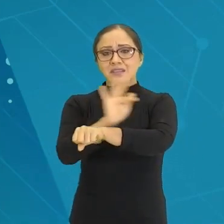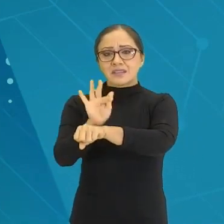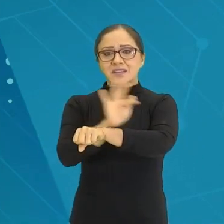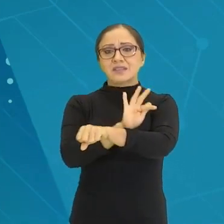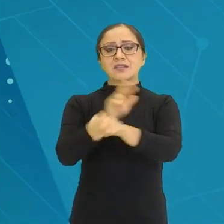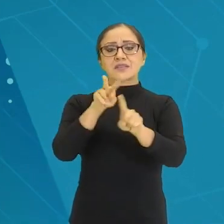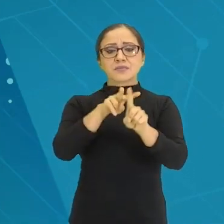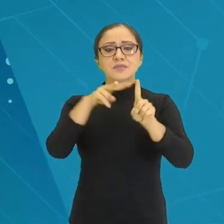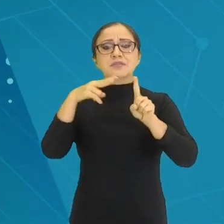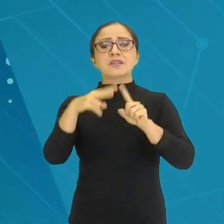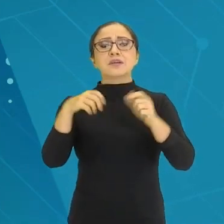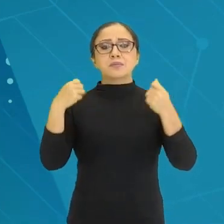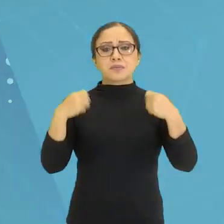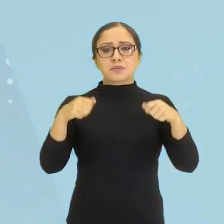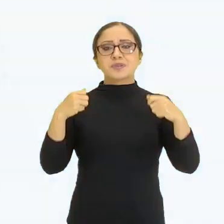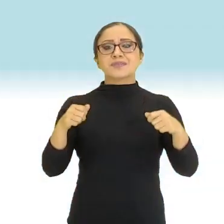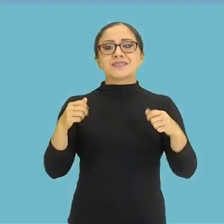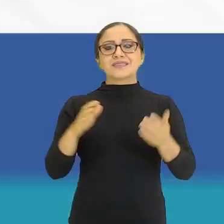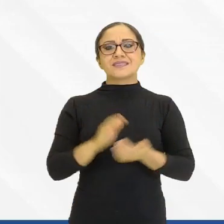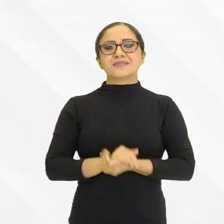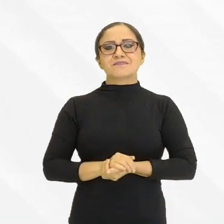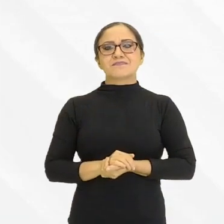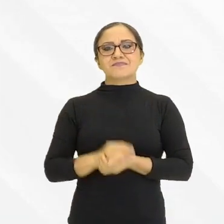dessa espécie de supervisão.